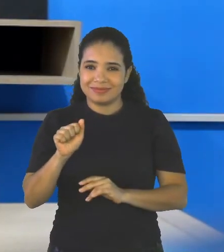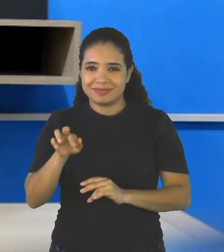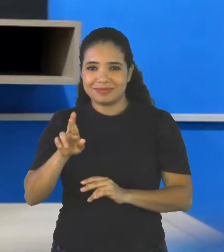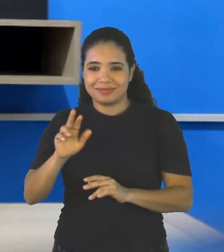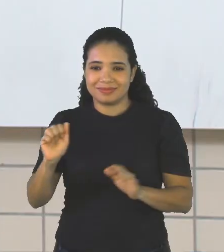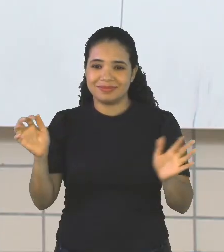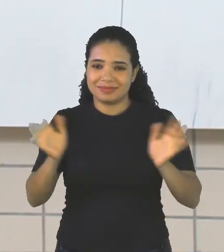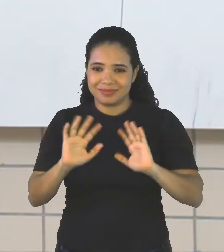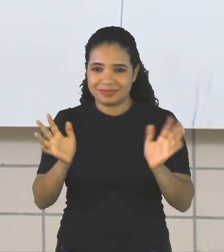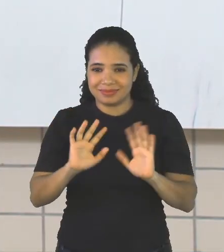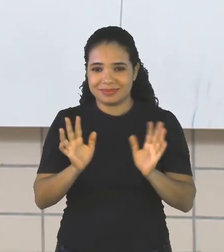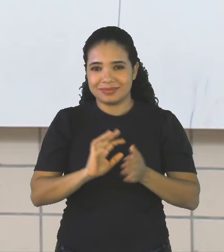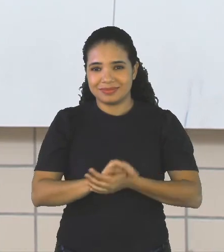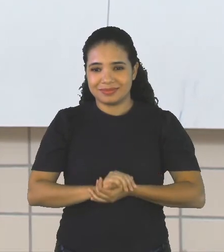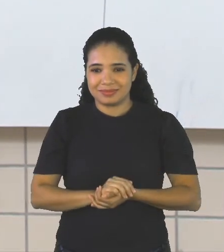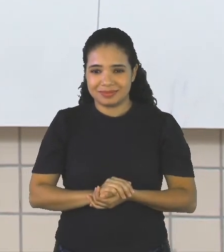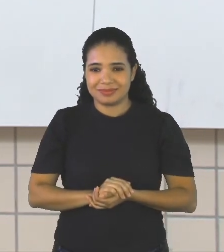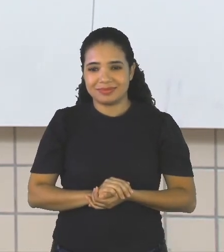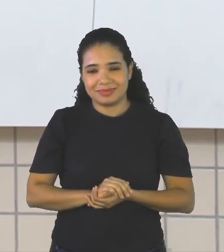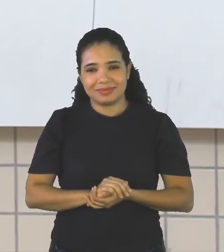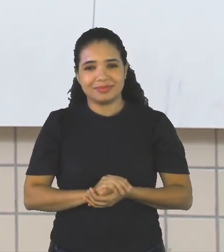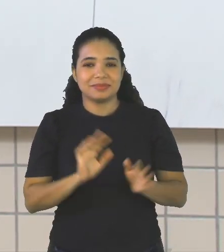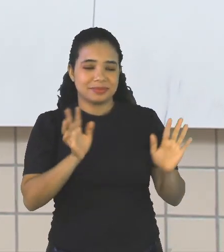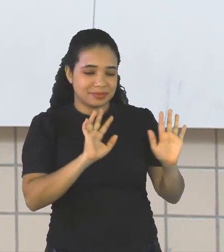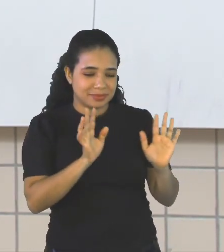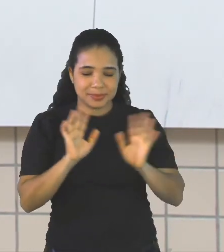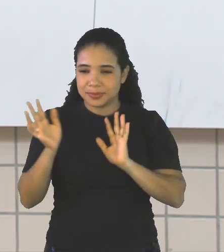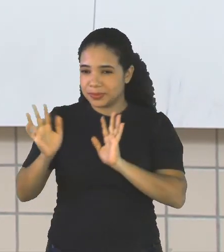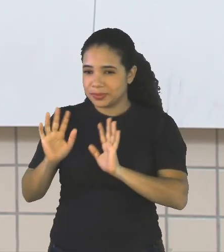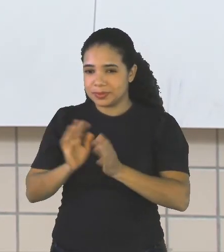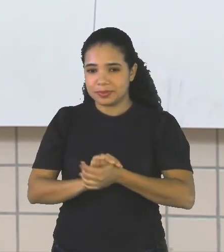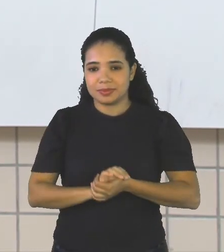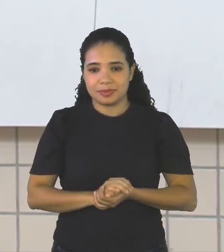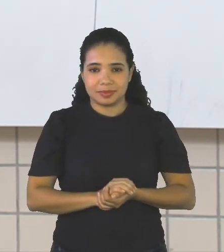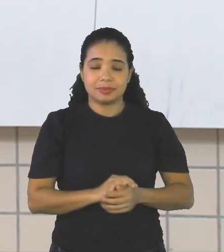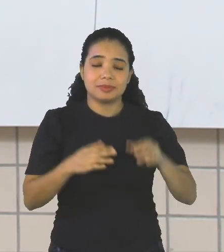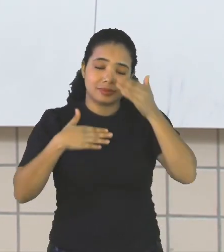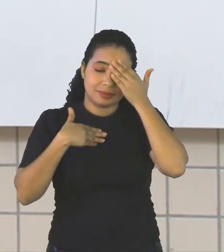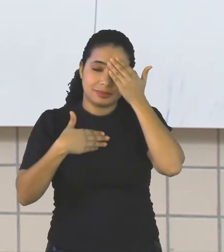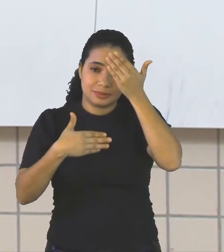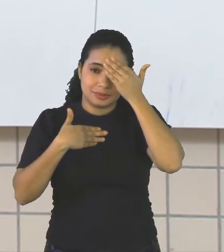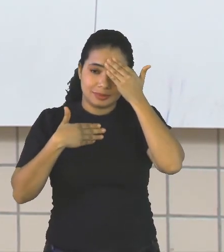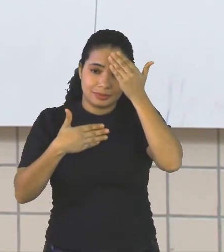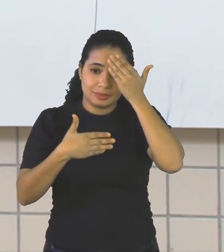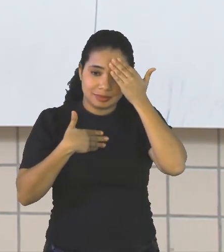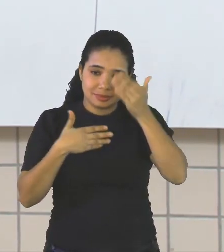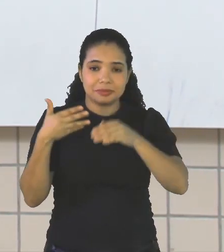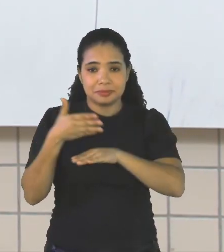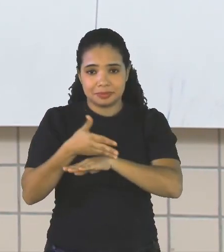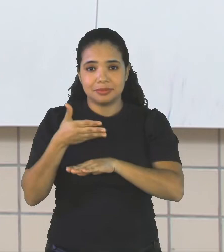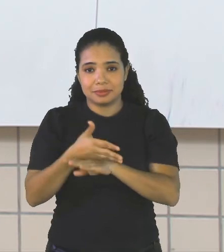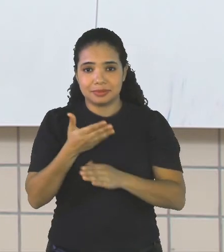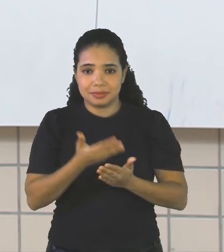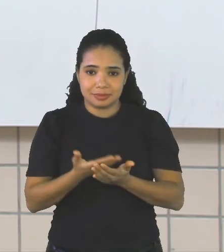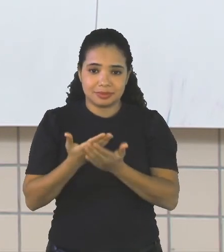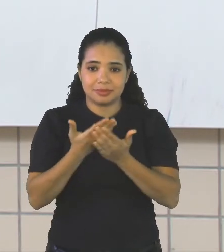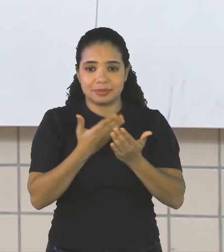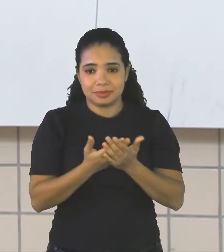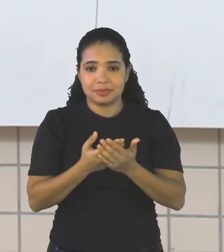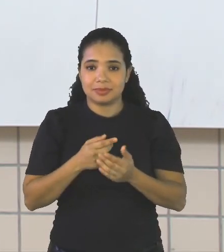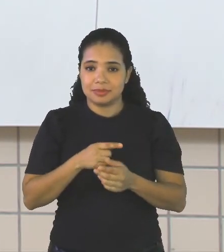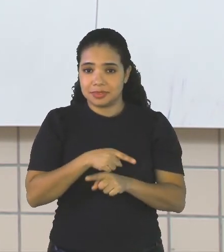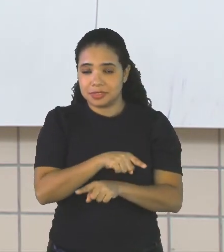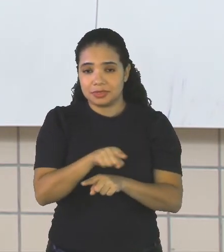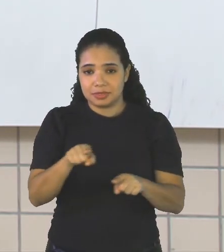Bye Sarah Thank You A Lot Muito Obrigado Por Participar Da Nossa Aula Students